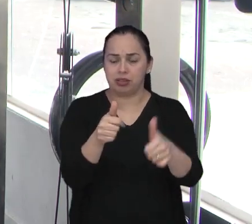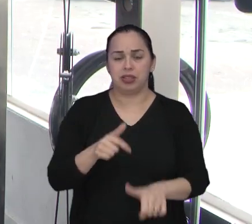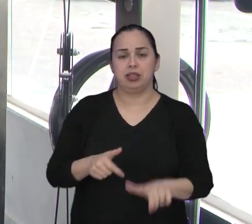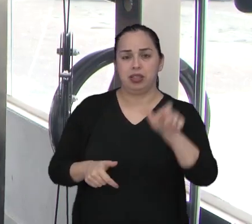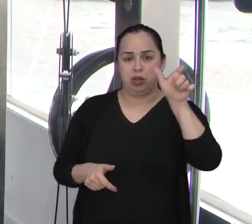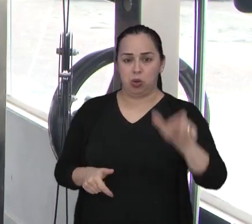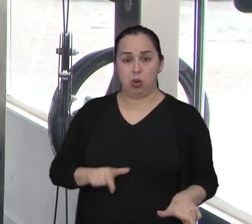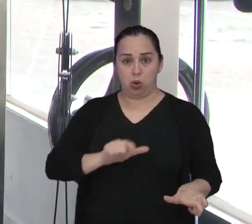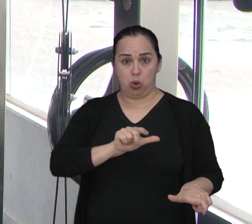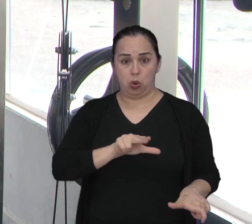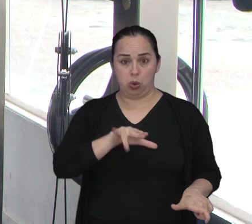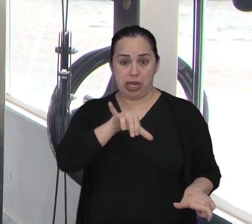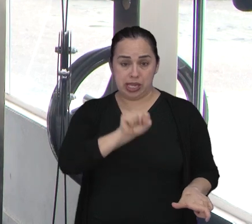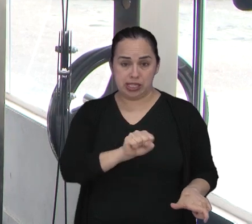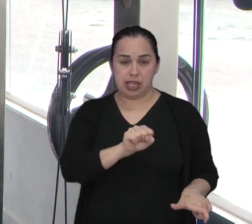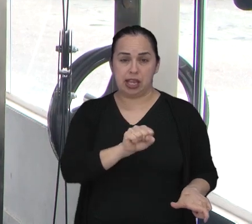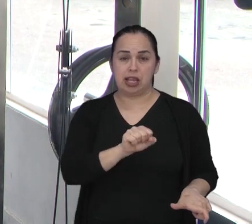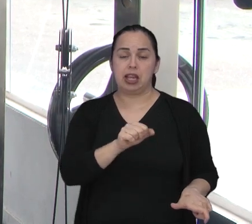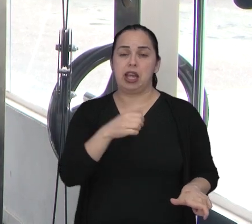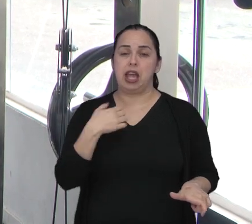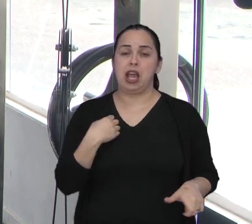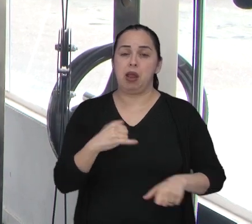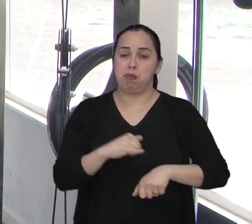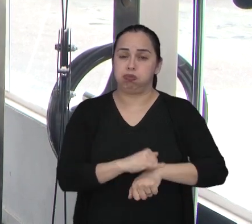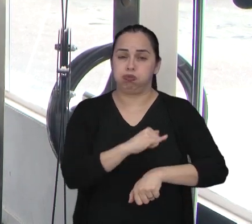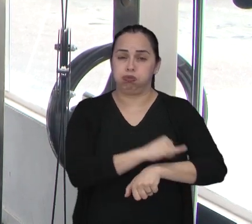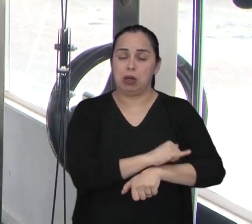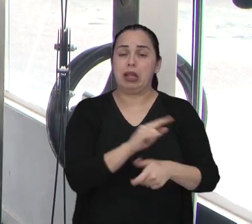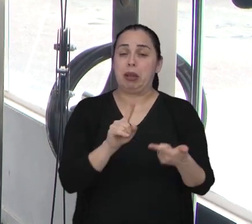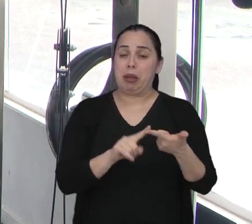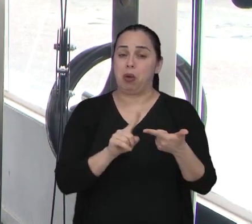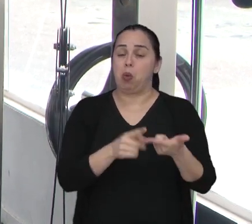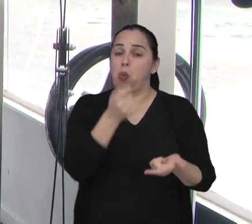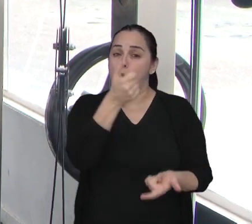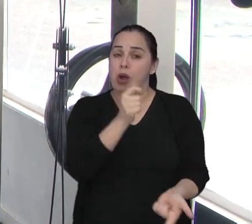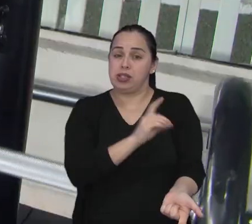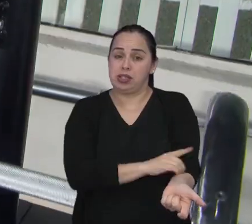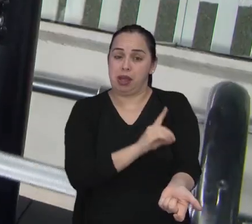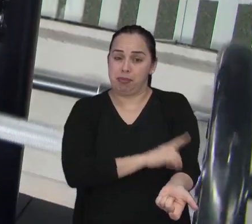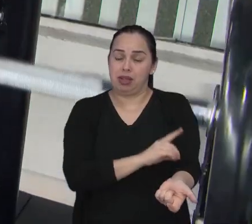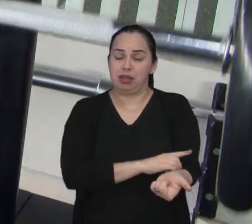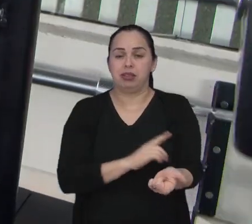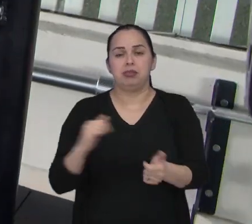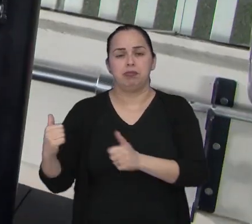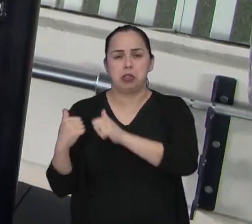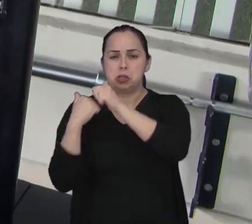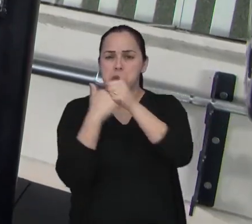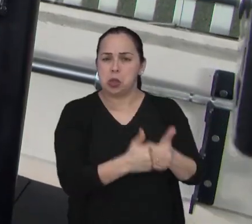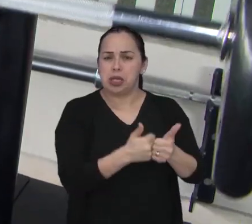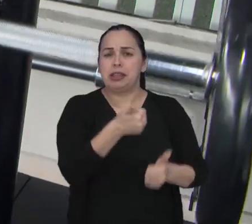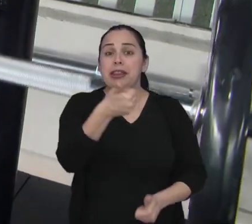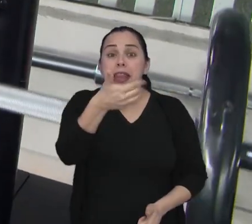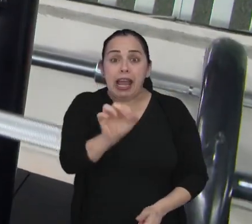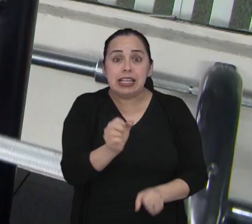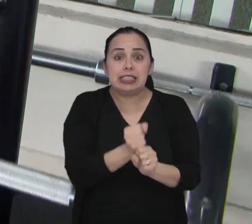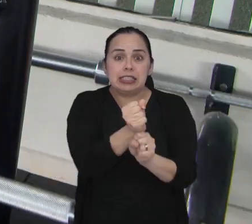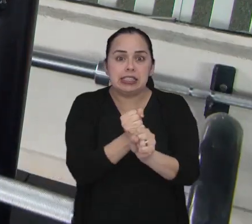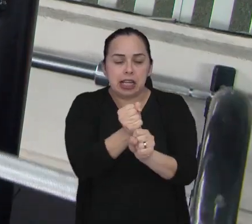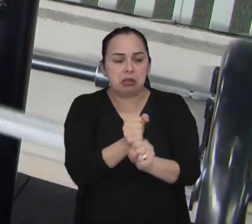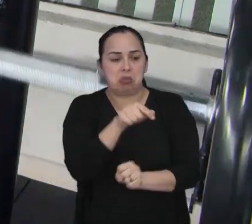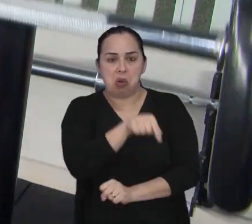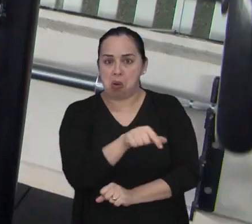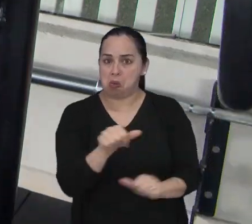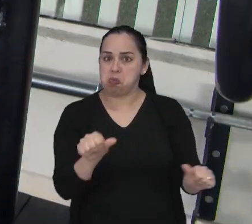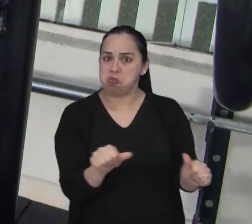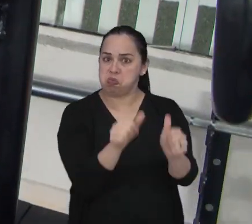Luiz Teixeira, que sofria com excesso de peso e chegou a um quadro de pré-diabetes. Acompanhando o aluno há 10 anos, o